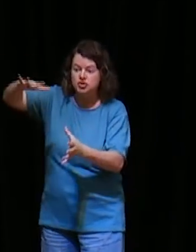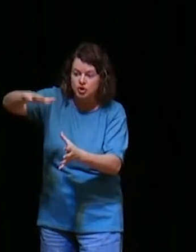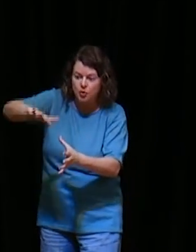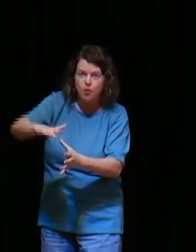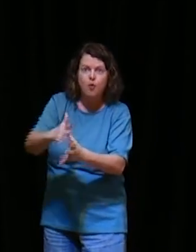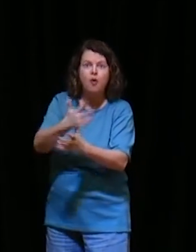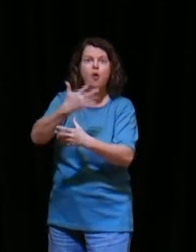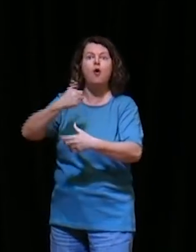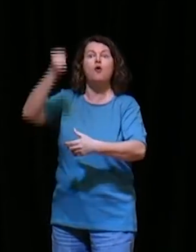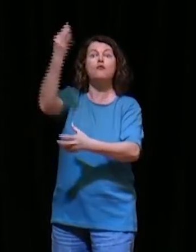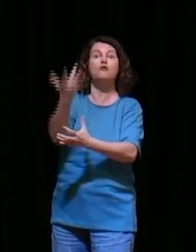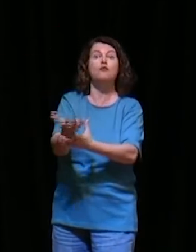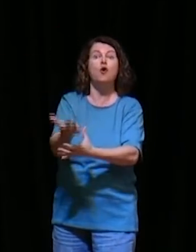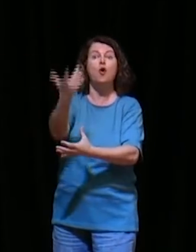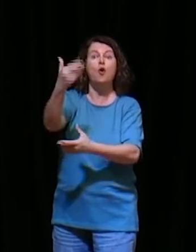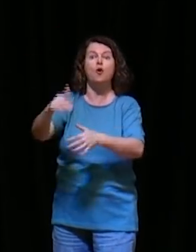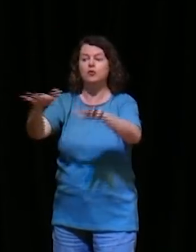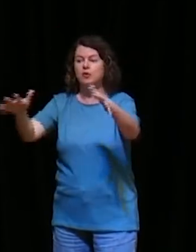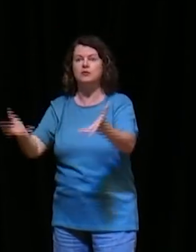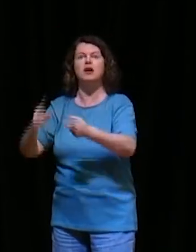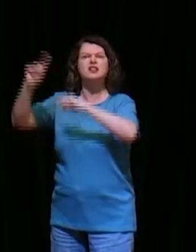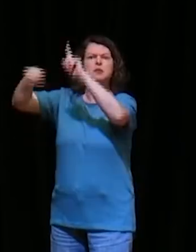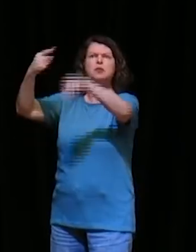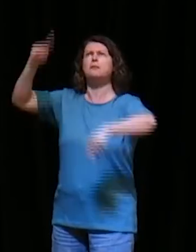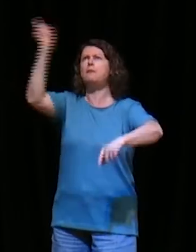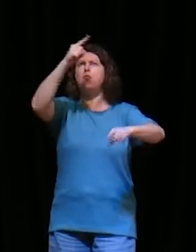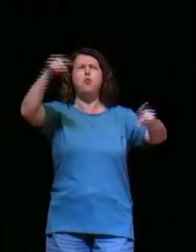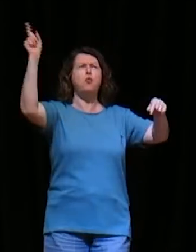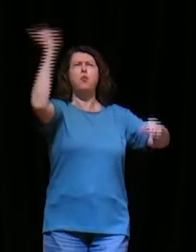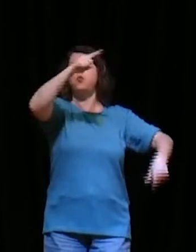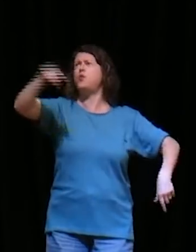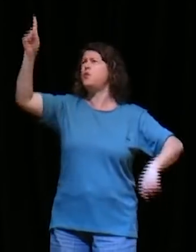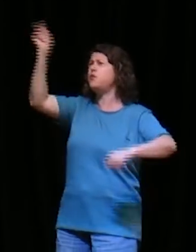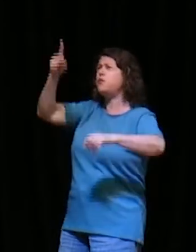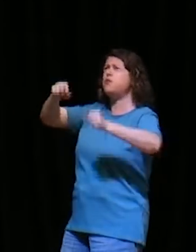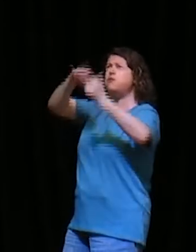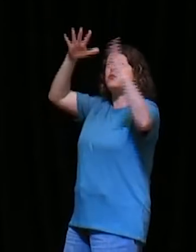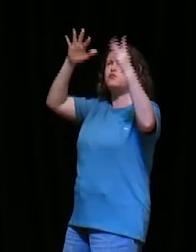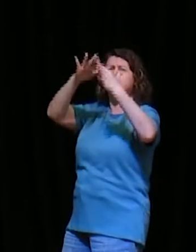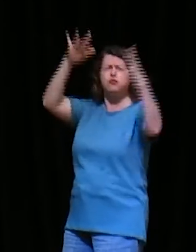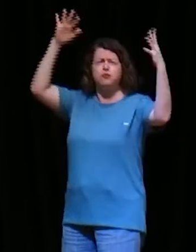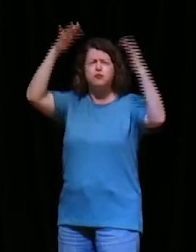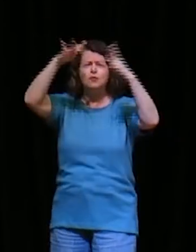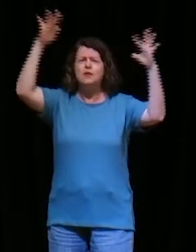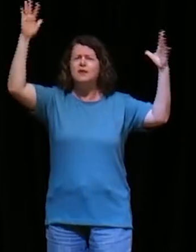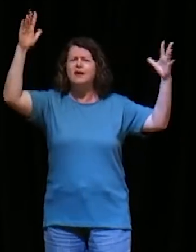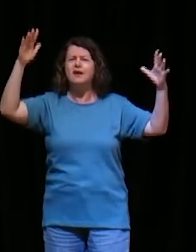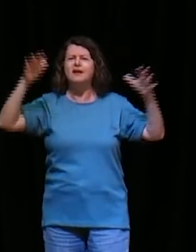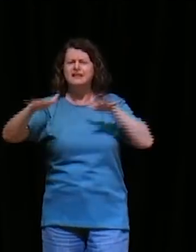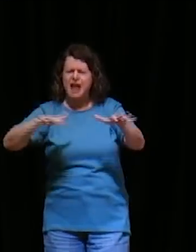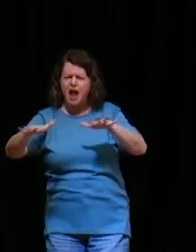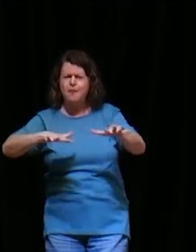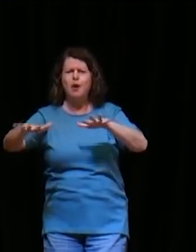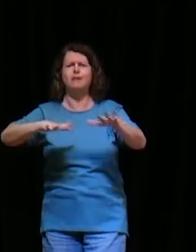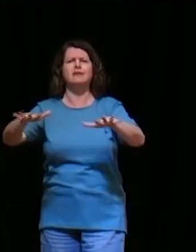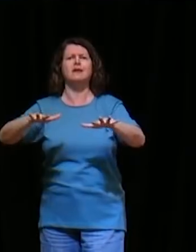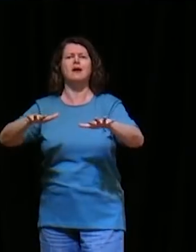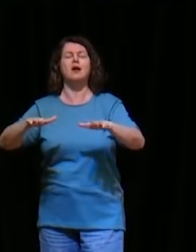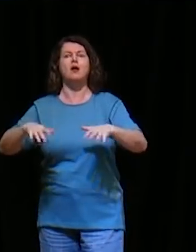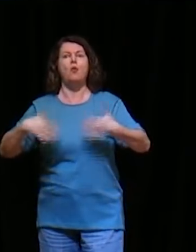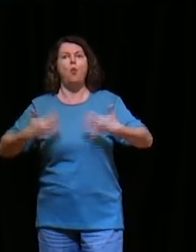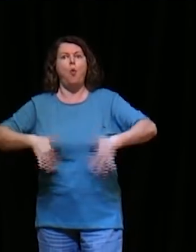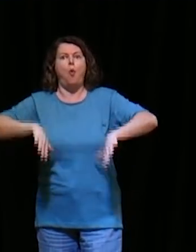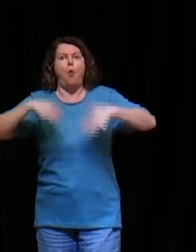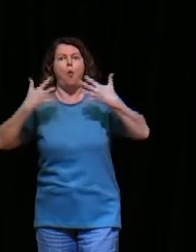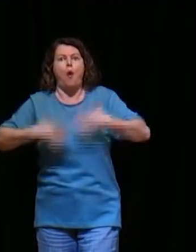e depois, houve vozes, e trovões, e relâmpagos, e terremotos, escrito, essa linguagem, é muito clara, ele está